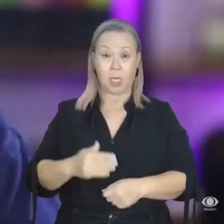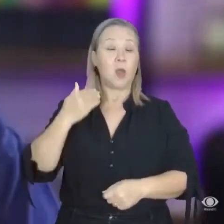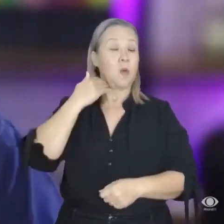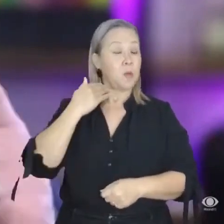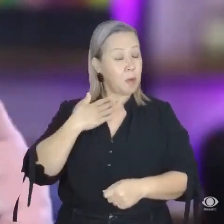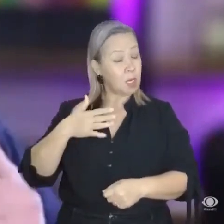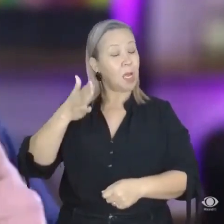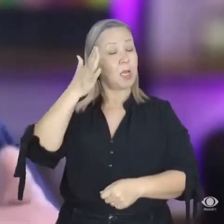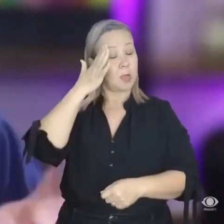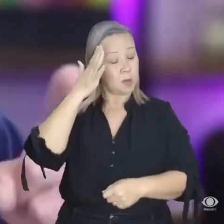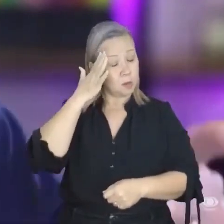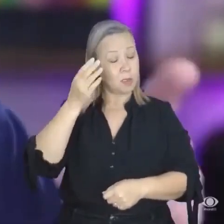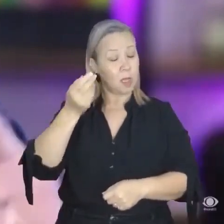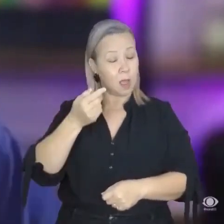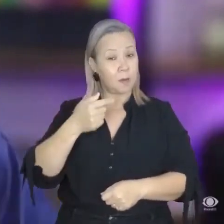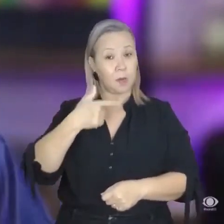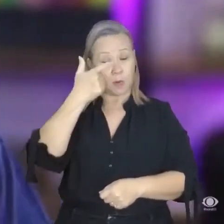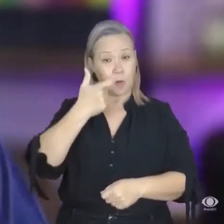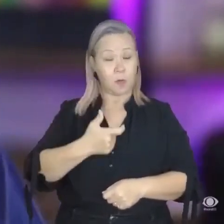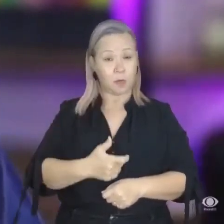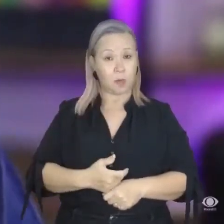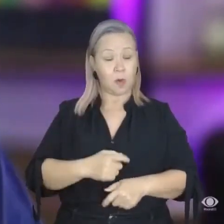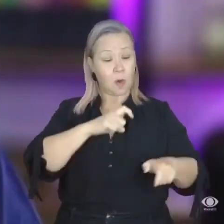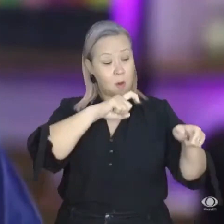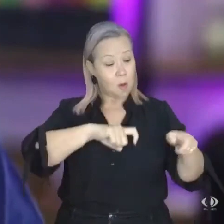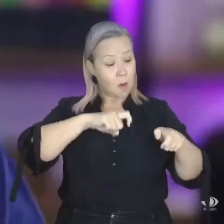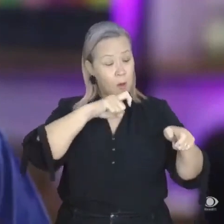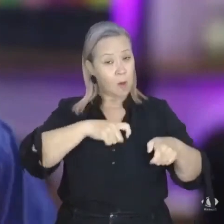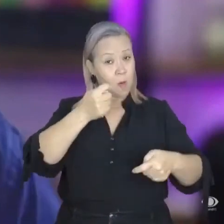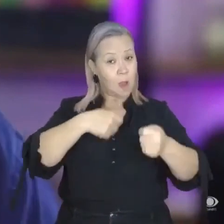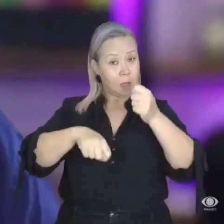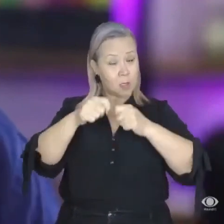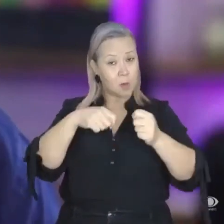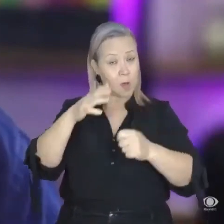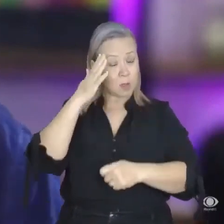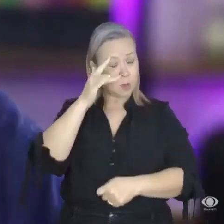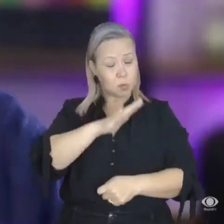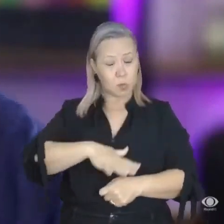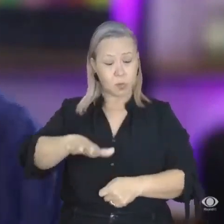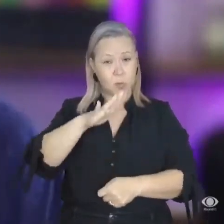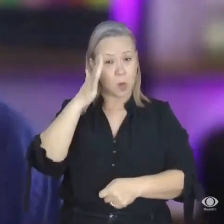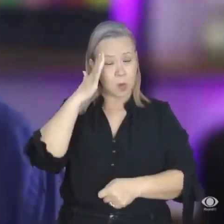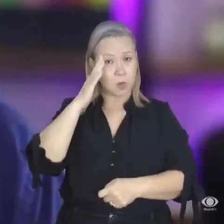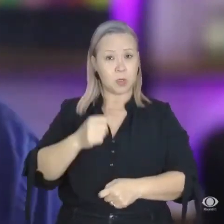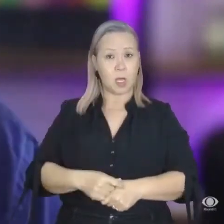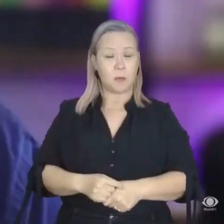sabem disso. O agronegócio sabe disso. Todo mundo sabe disso. O pequeno produtor sabe disso.